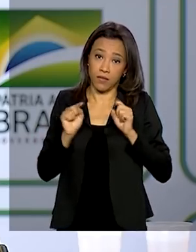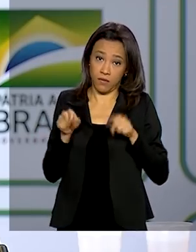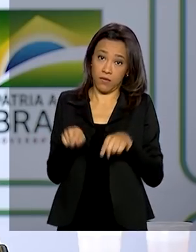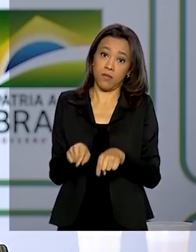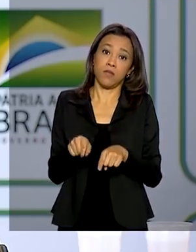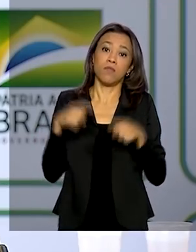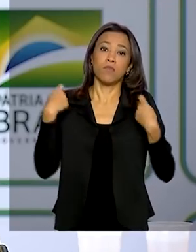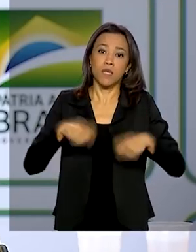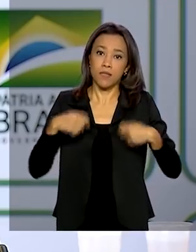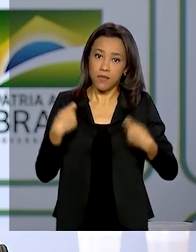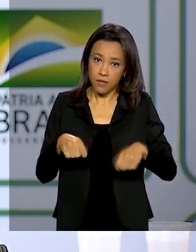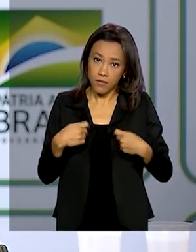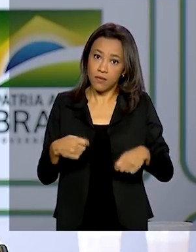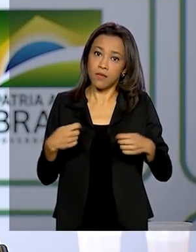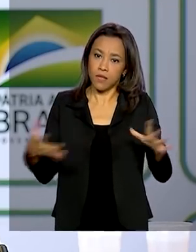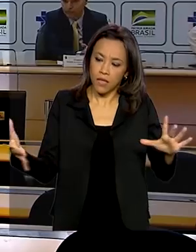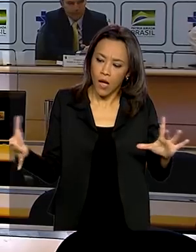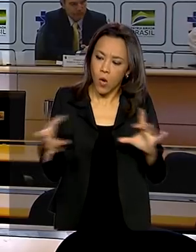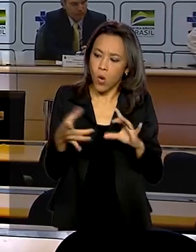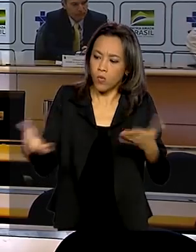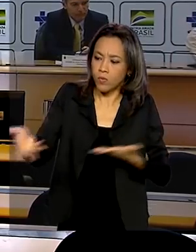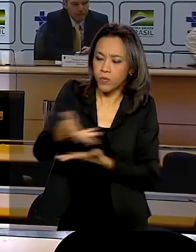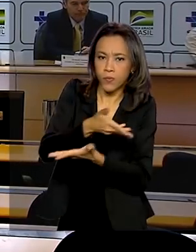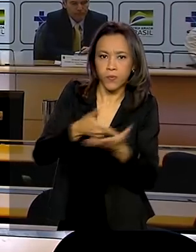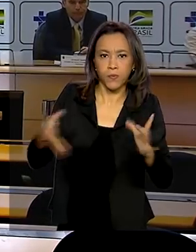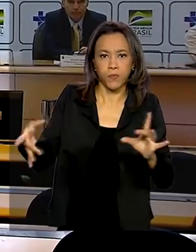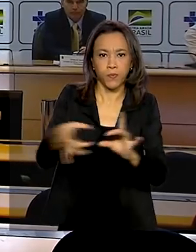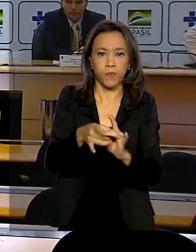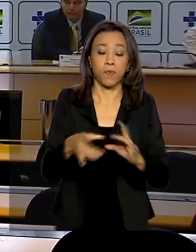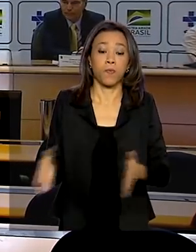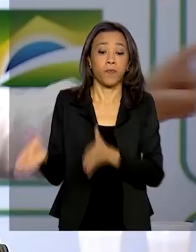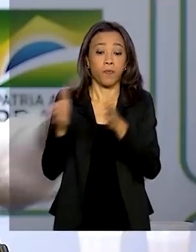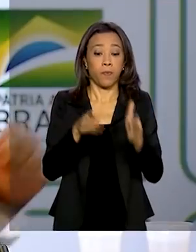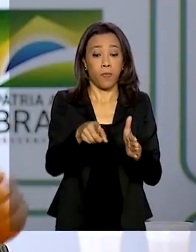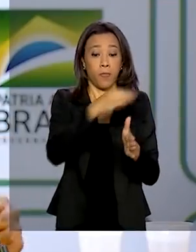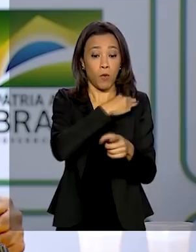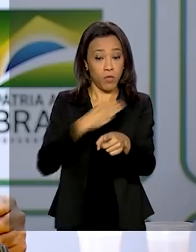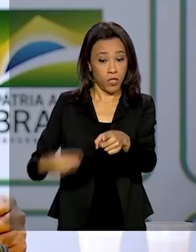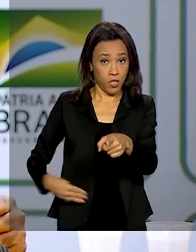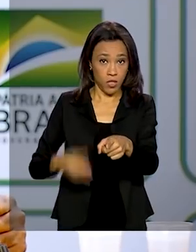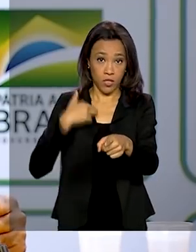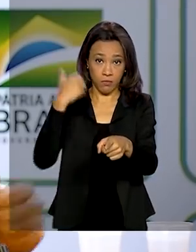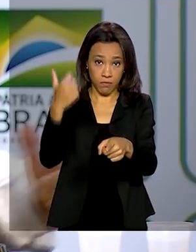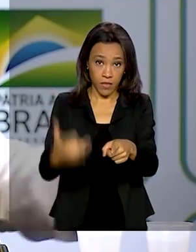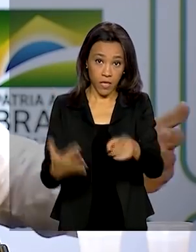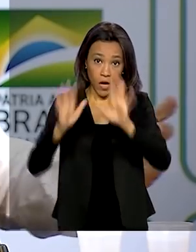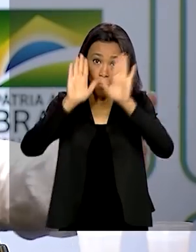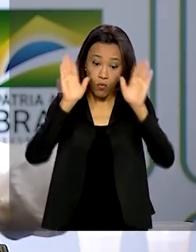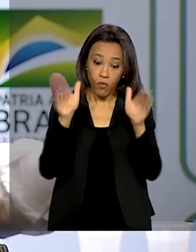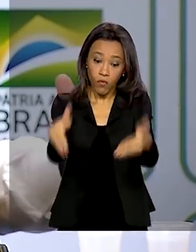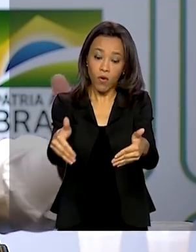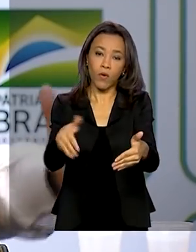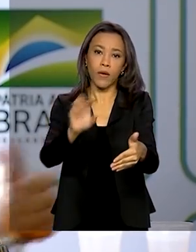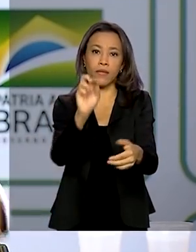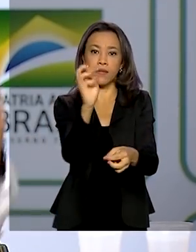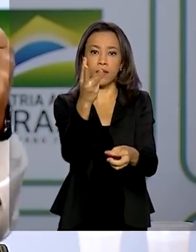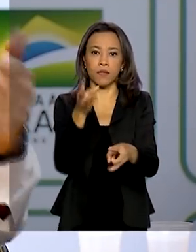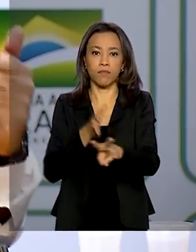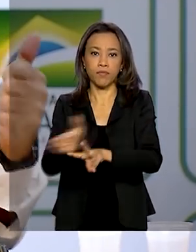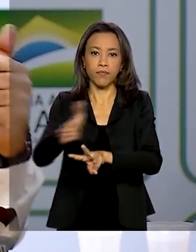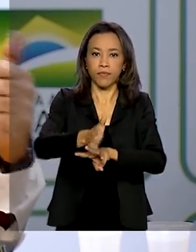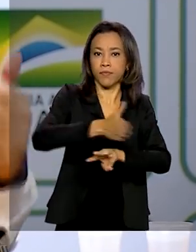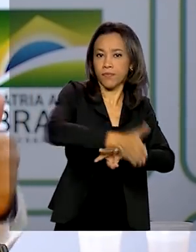elas têm que estar muito bem pactuadas. Para o ministro, o foco neste momento será em três frentes.